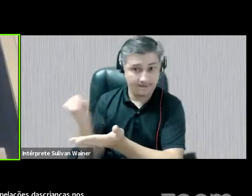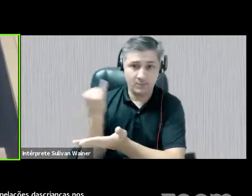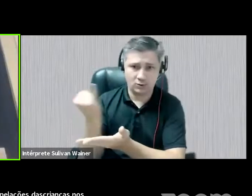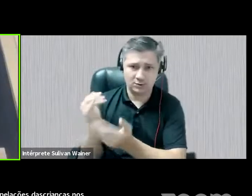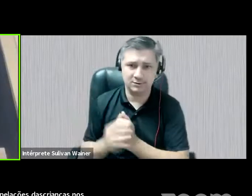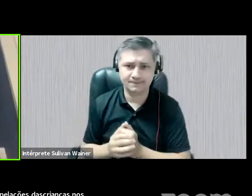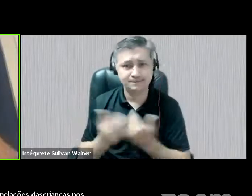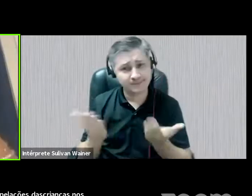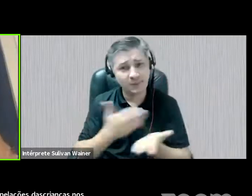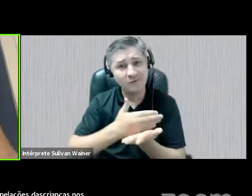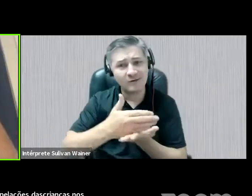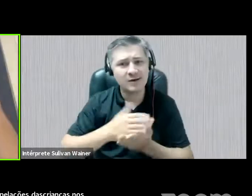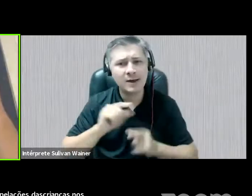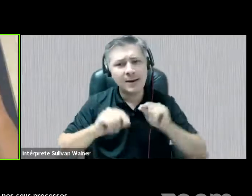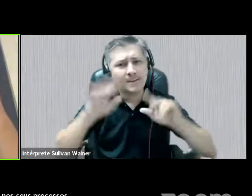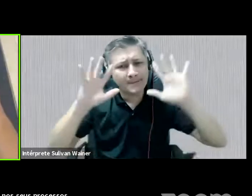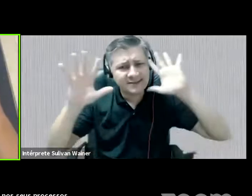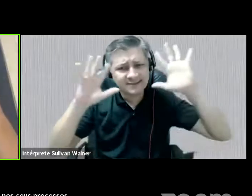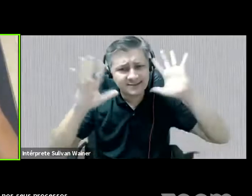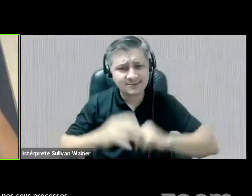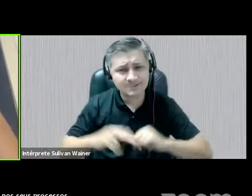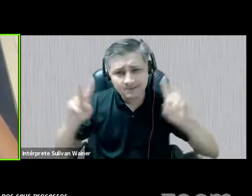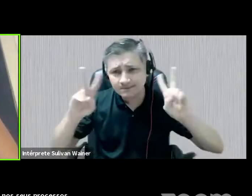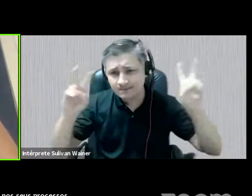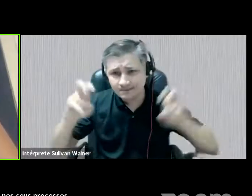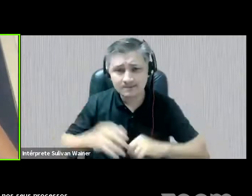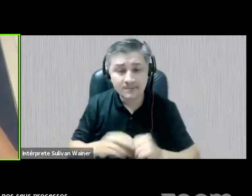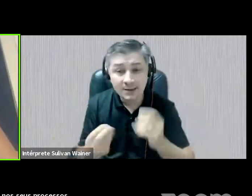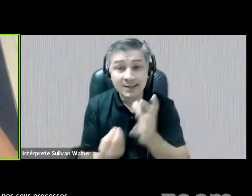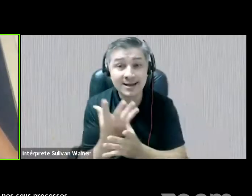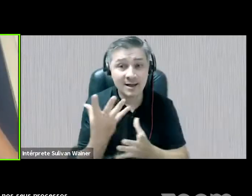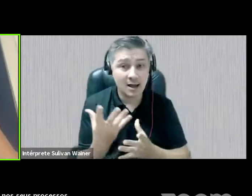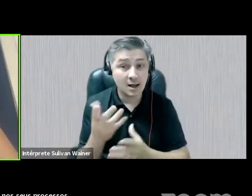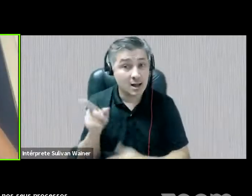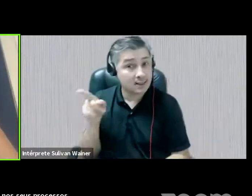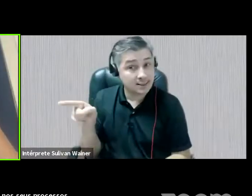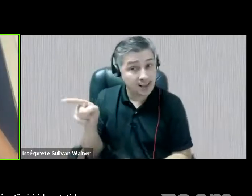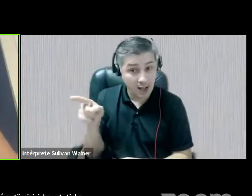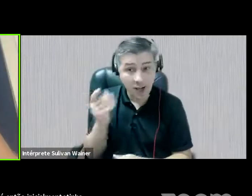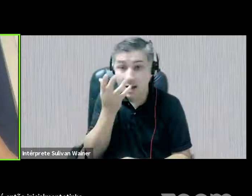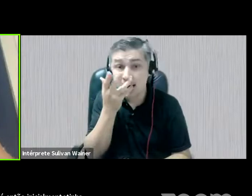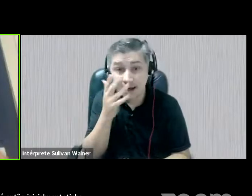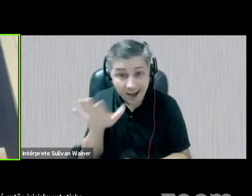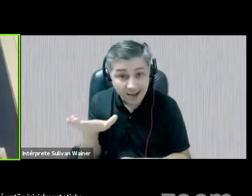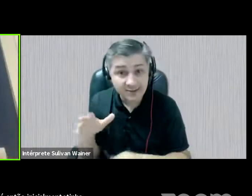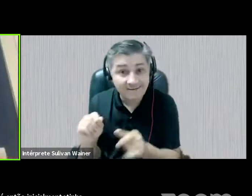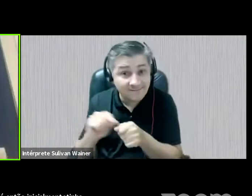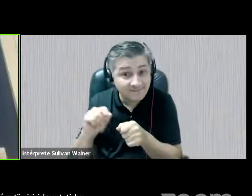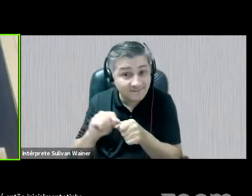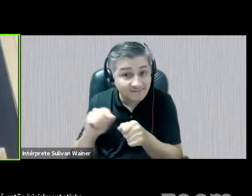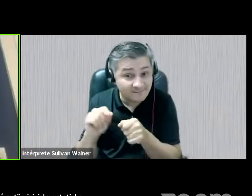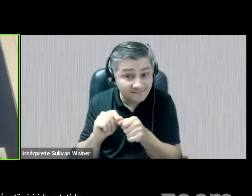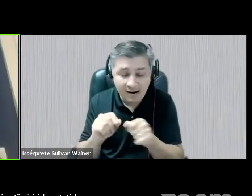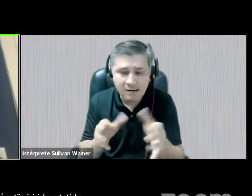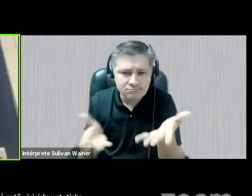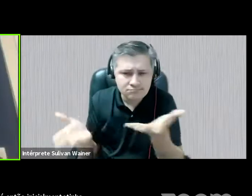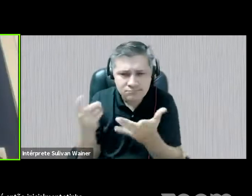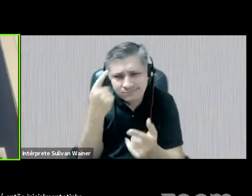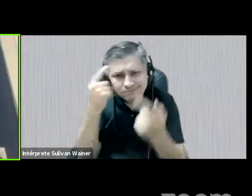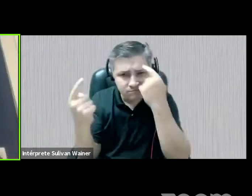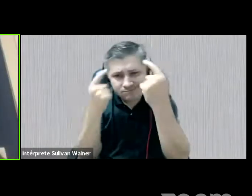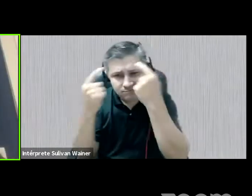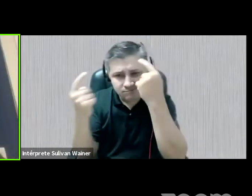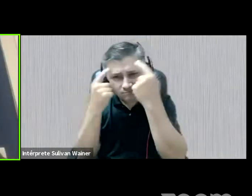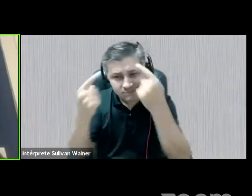tinha pensado nesse recorte das elaborações das crianças, né, engendradas nessa